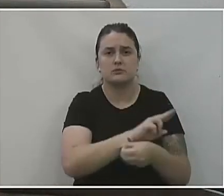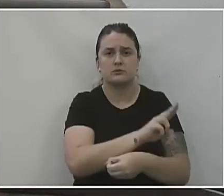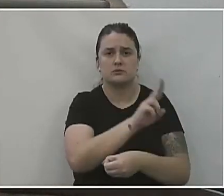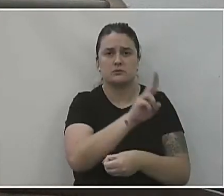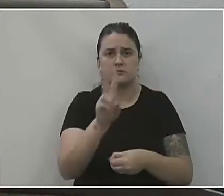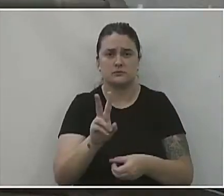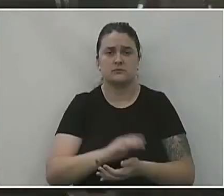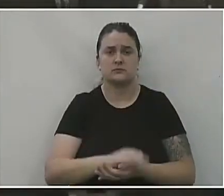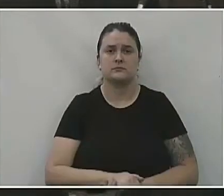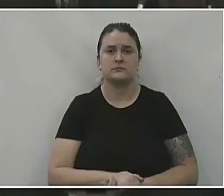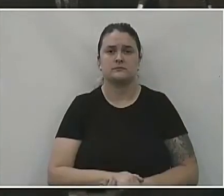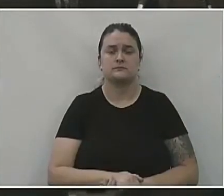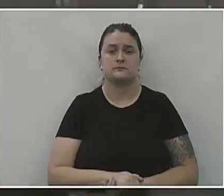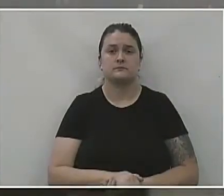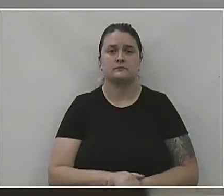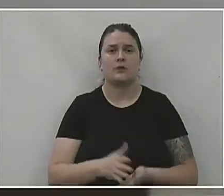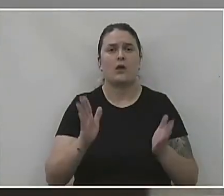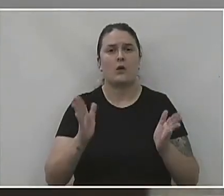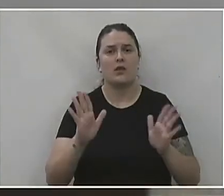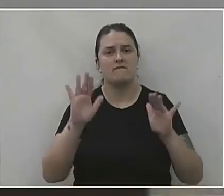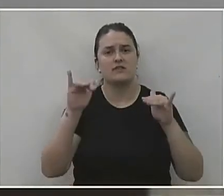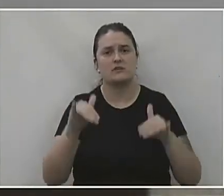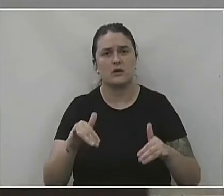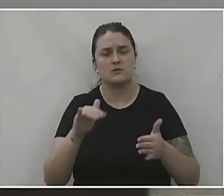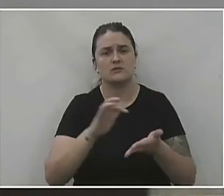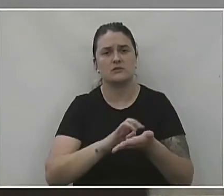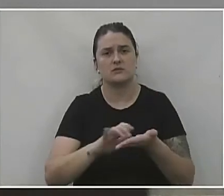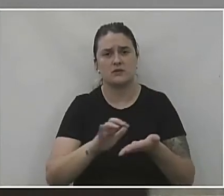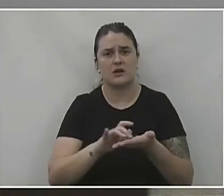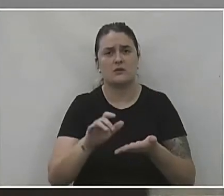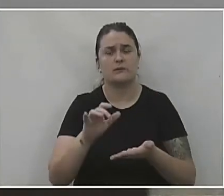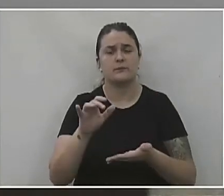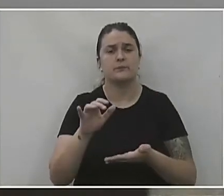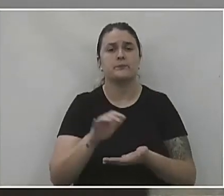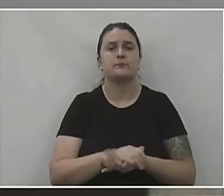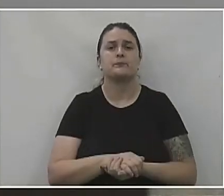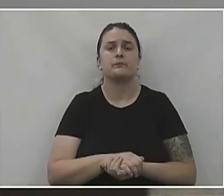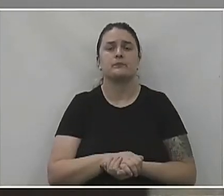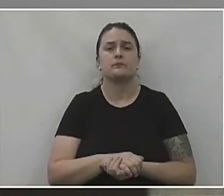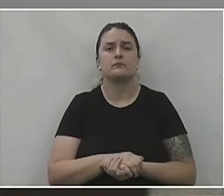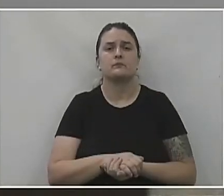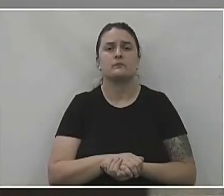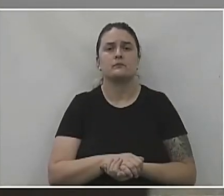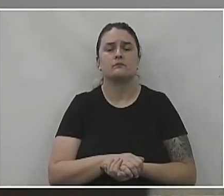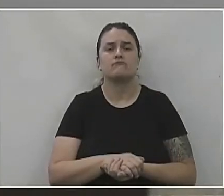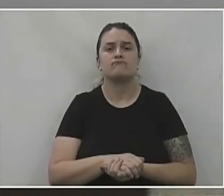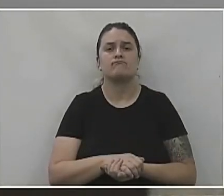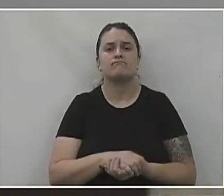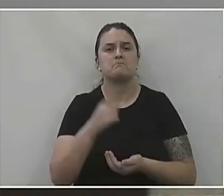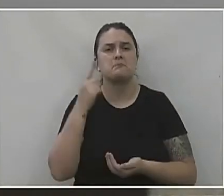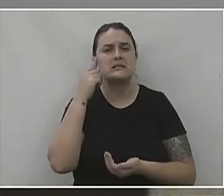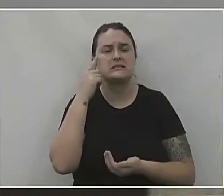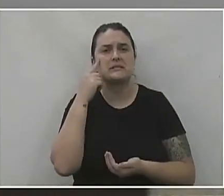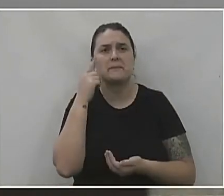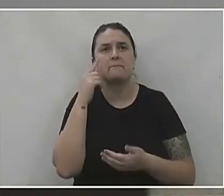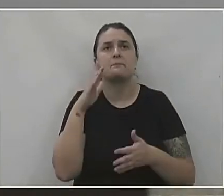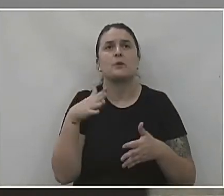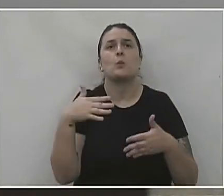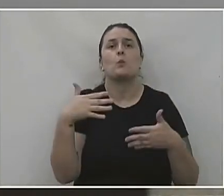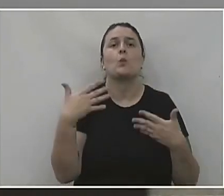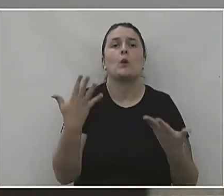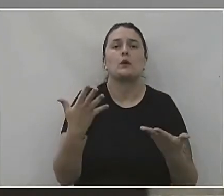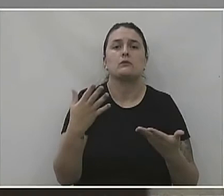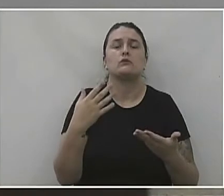Vitória. Para finalizar, secretário Fernando, é uma expectativa de quando